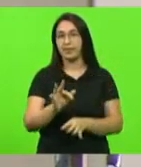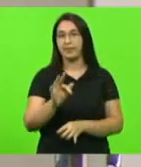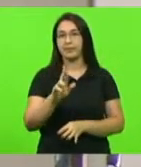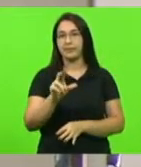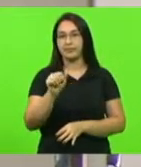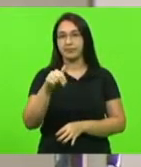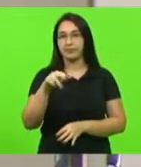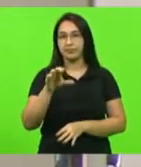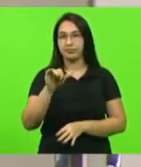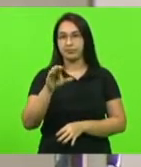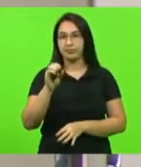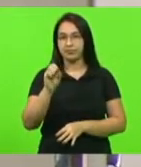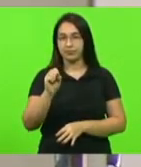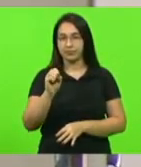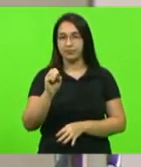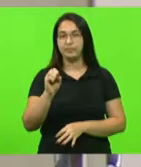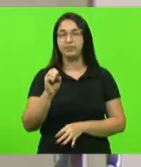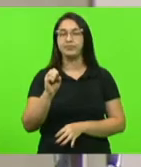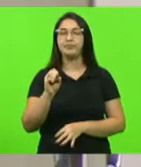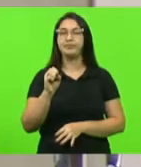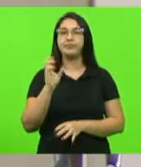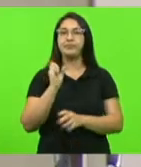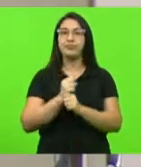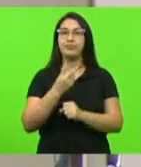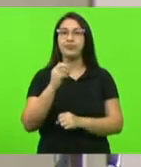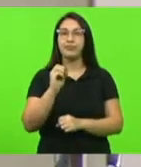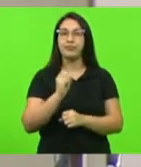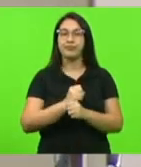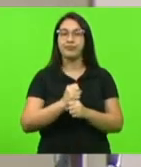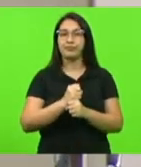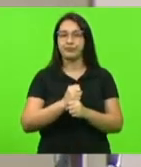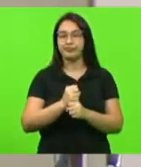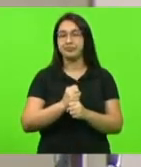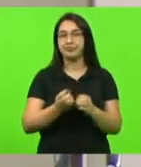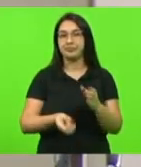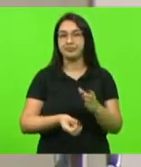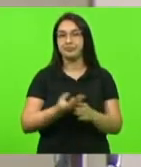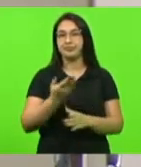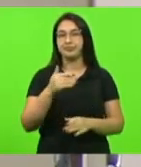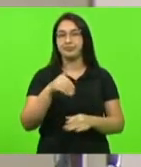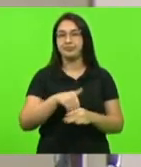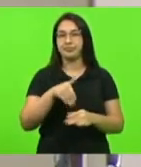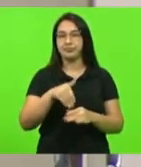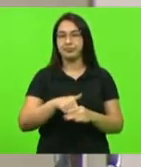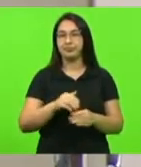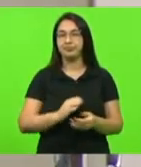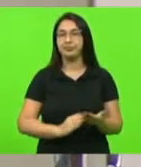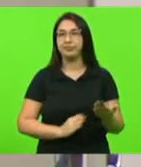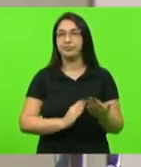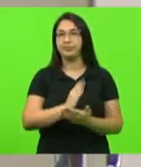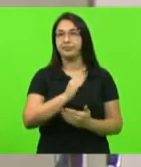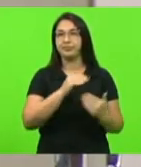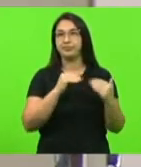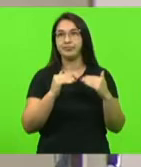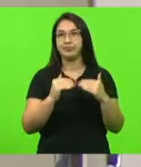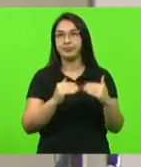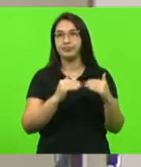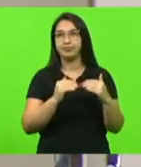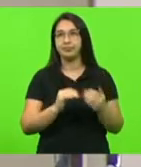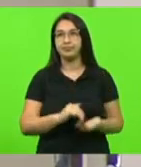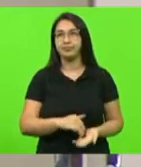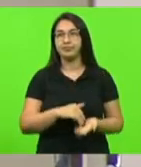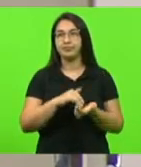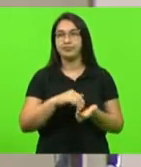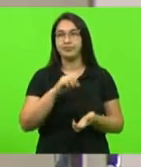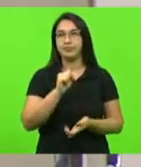criação em discussão não havendo quem queira discutir em votação deputados que aprovam permaneçam como se encontra aprovado por unanimidade